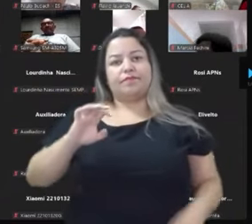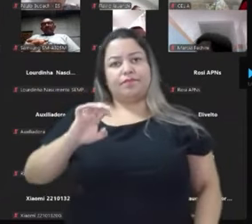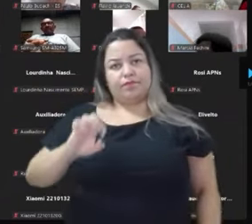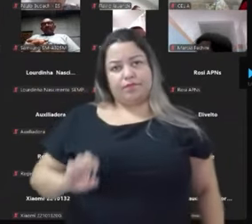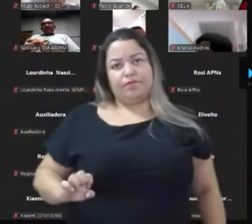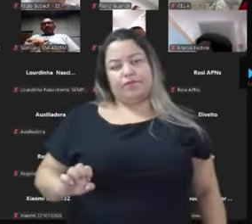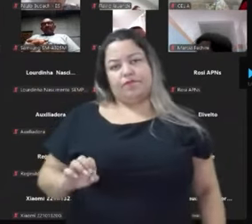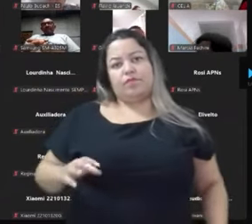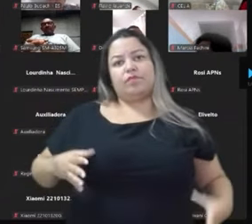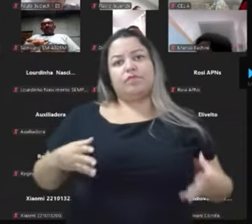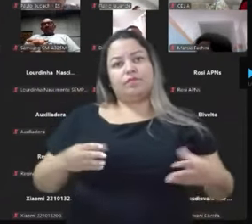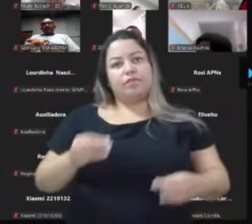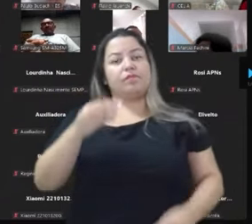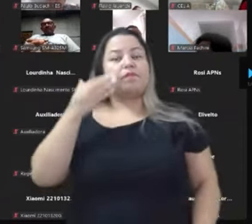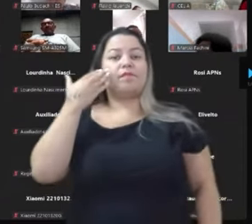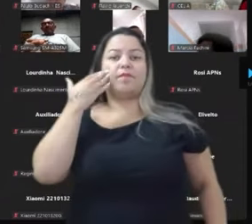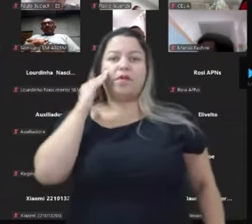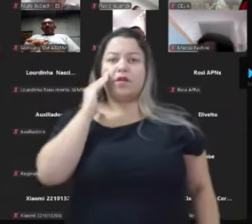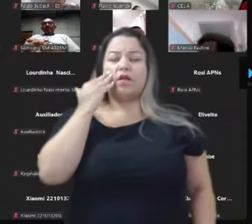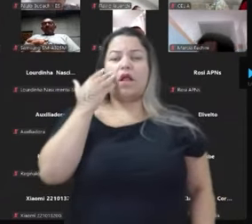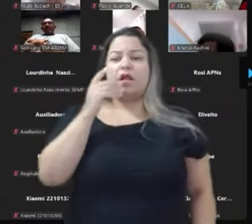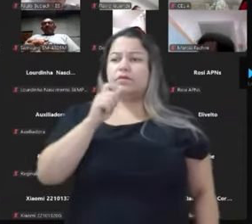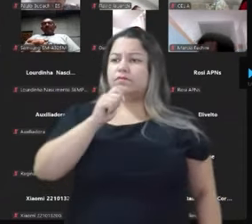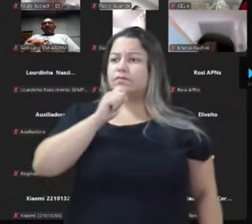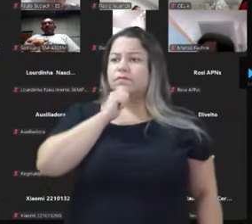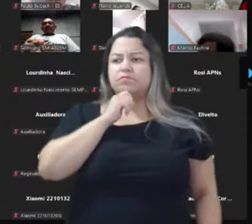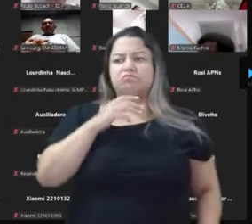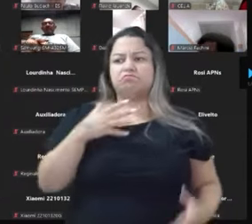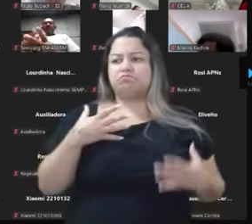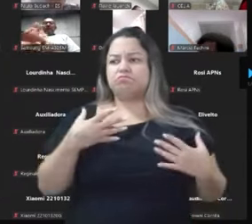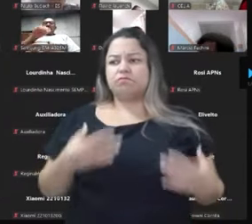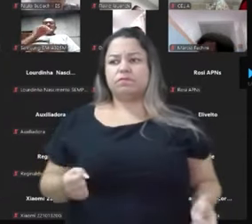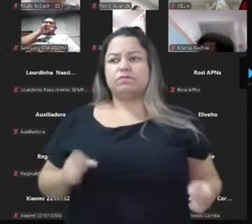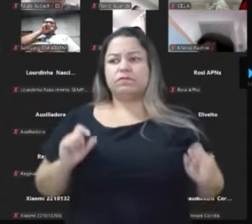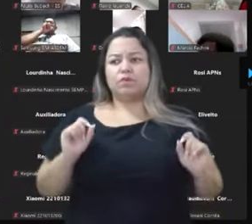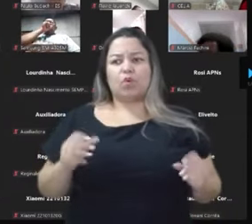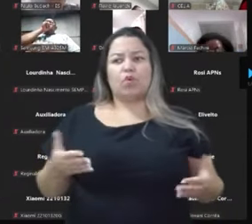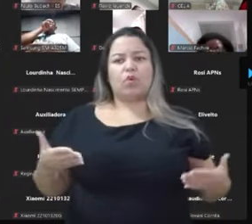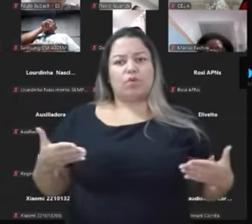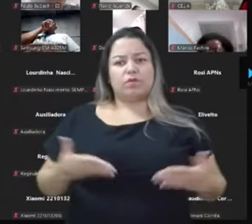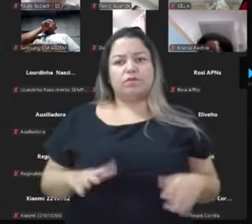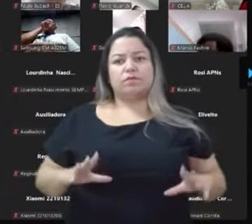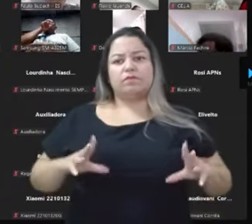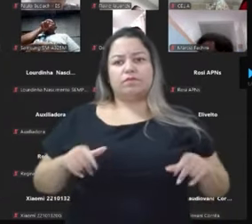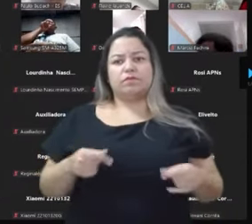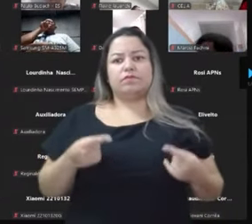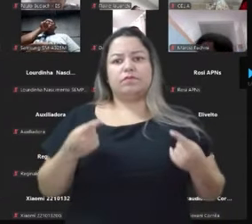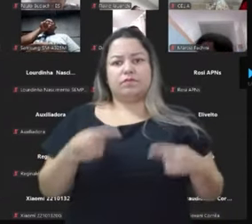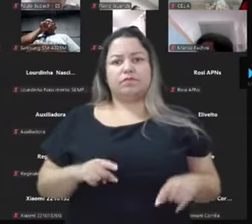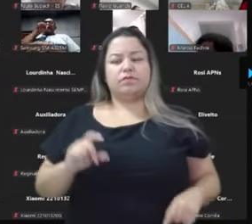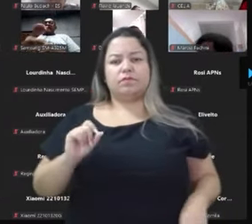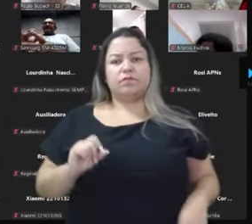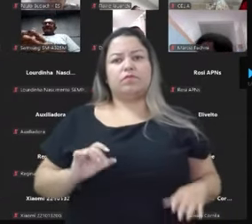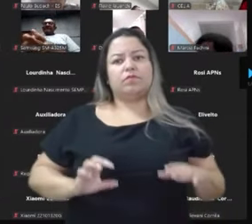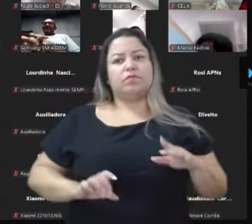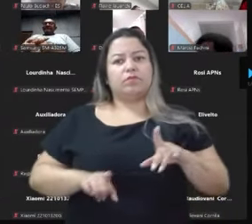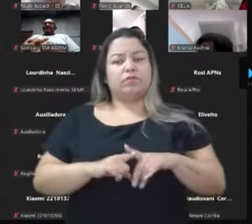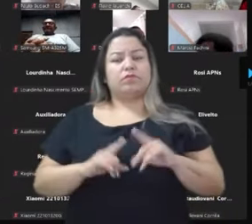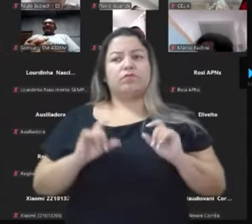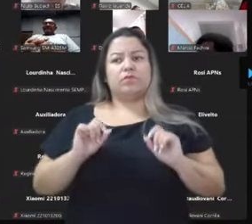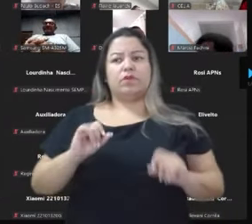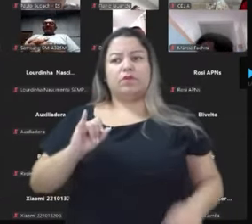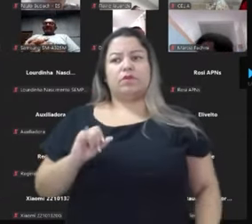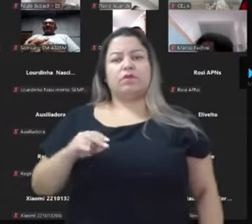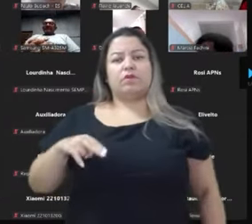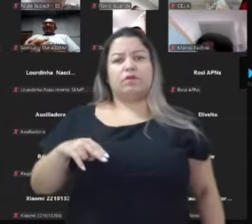muitos entenderam, mas muitos ainda estão em negação, que é, hoje, todo político tem que ser o influenciador. Pô, Thiago, mas